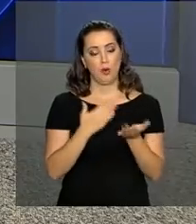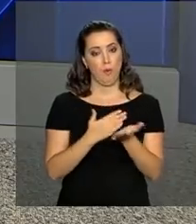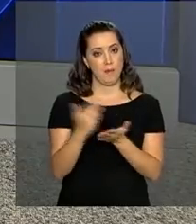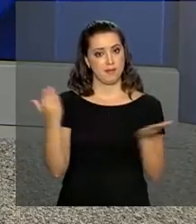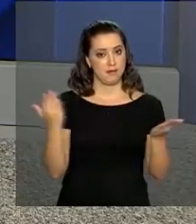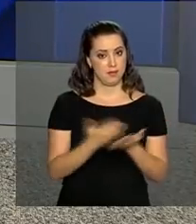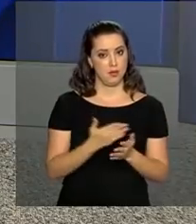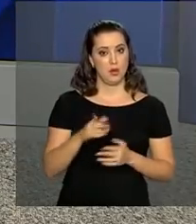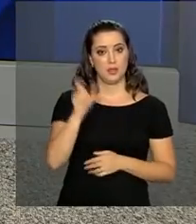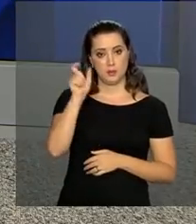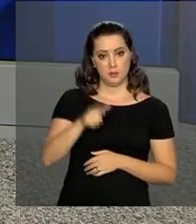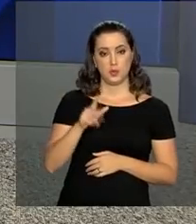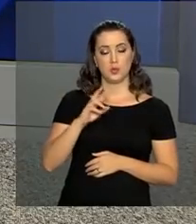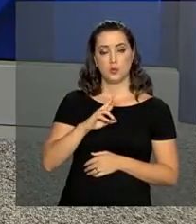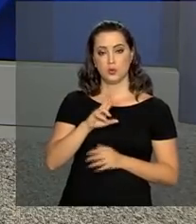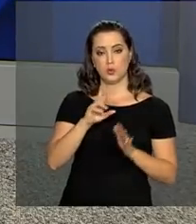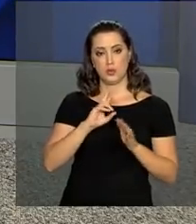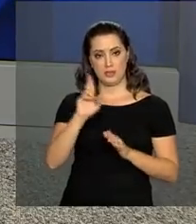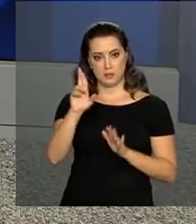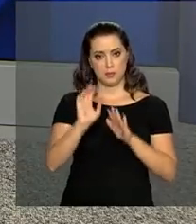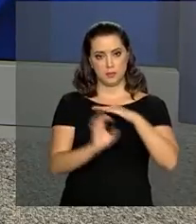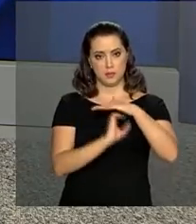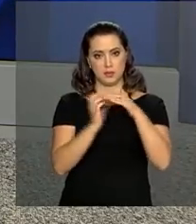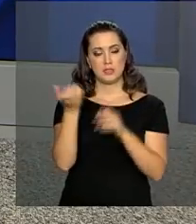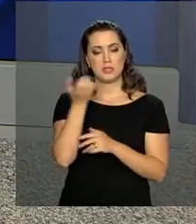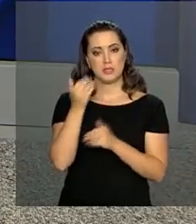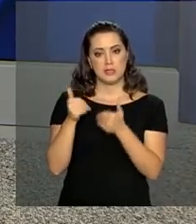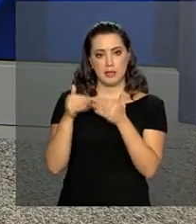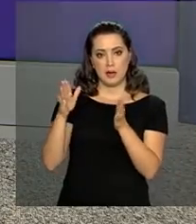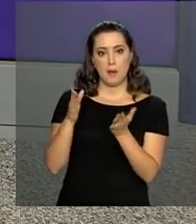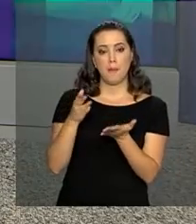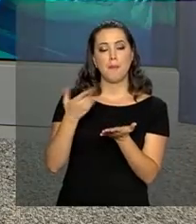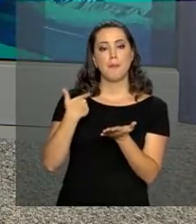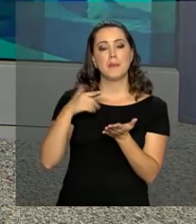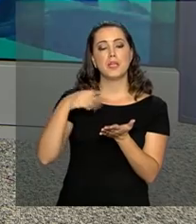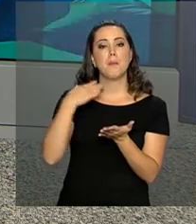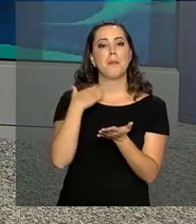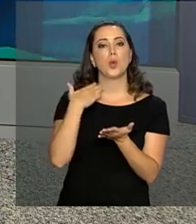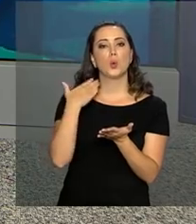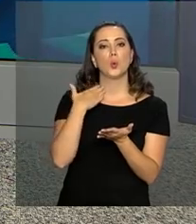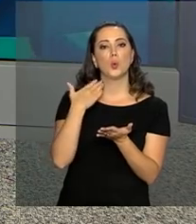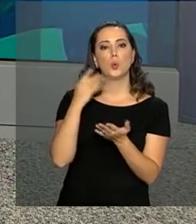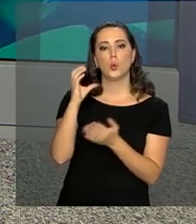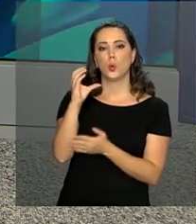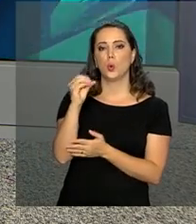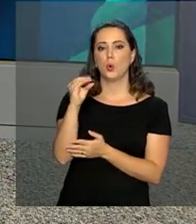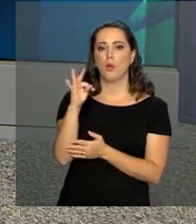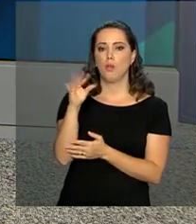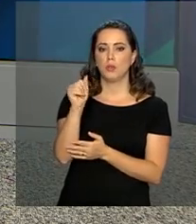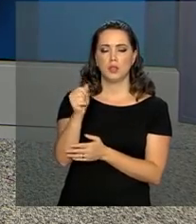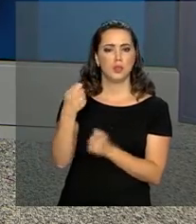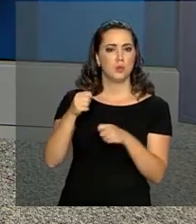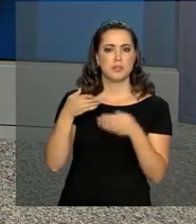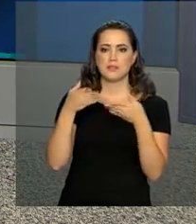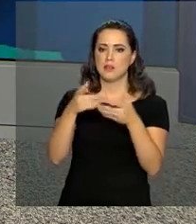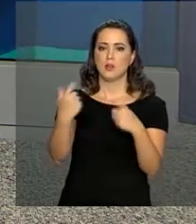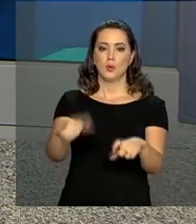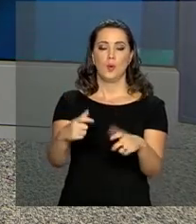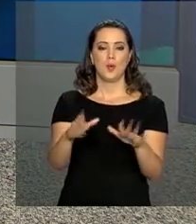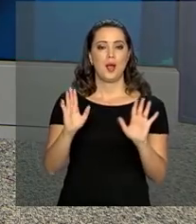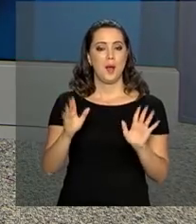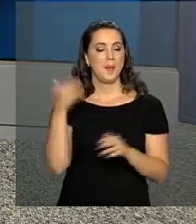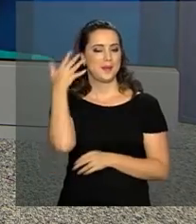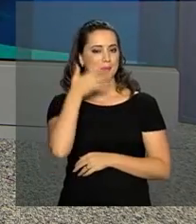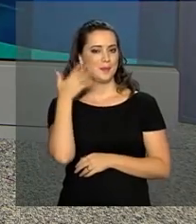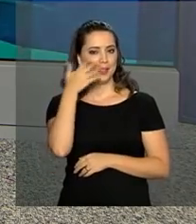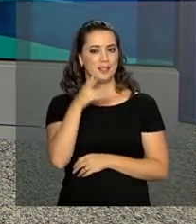a partir de agora, os donos de empresas que quiserem abrir uma conta corrente no banco não vão precisar mais ir até uma agência. Quem explica para a gente